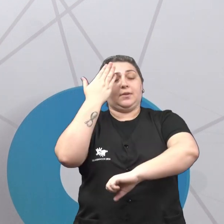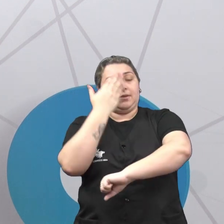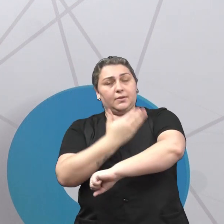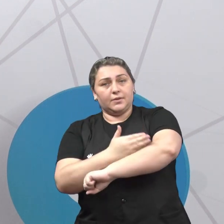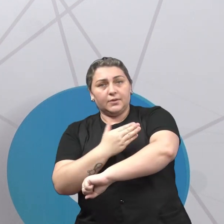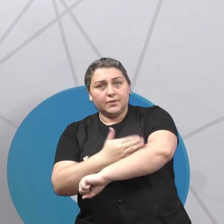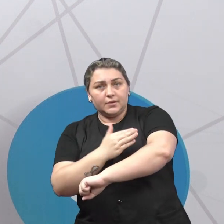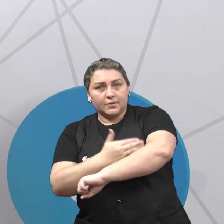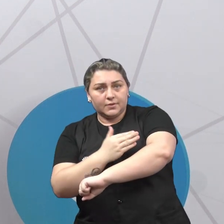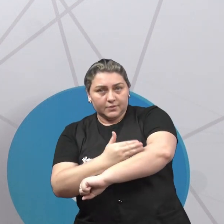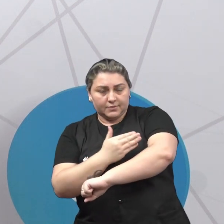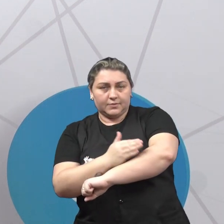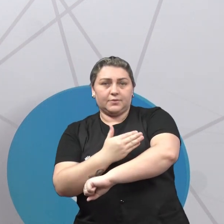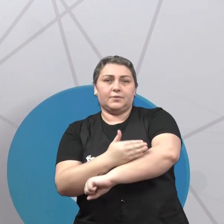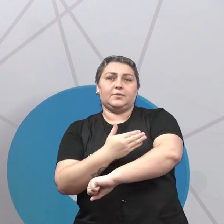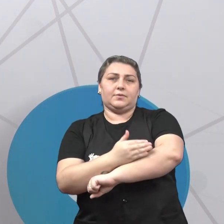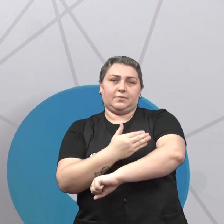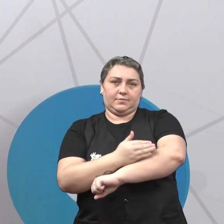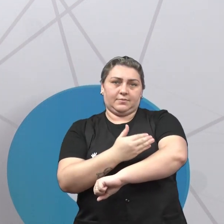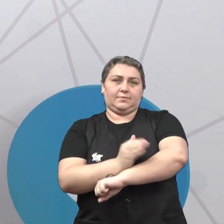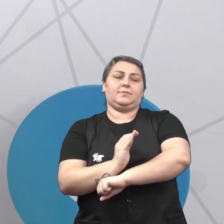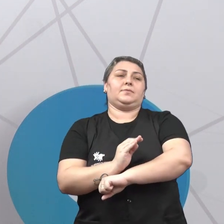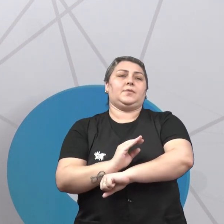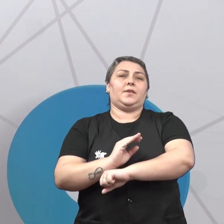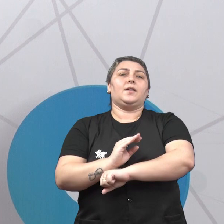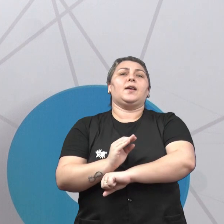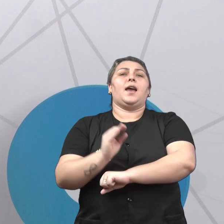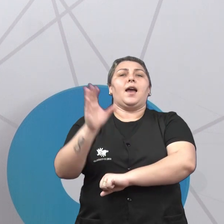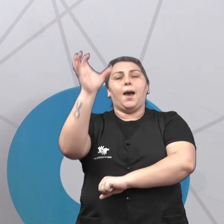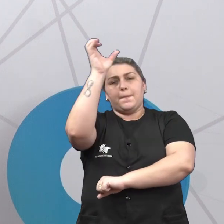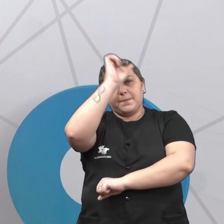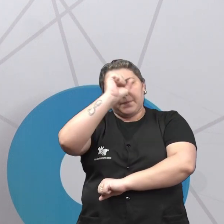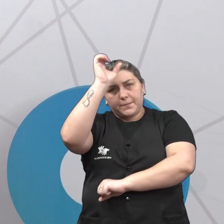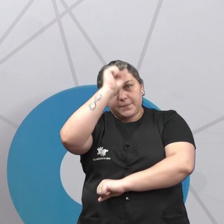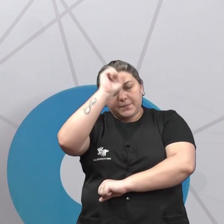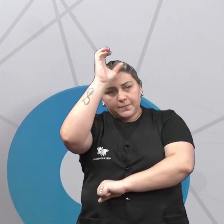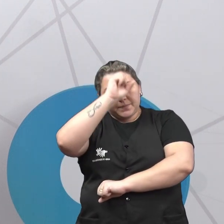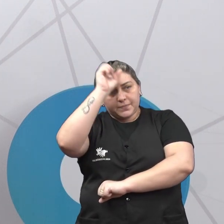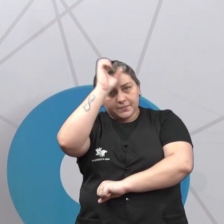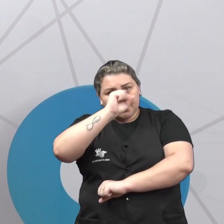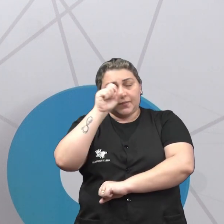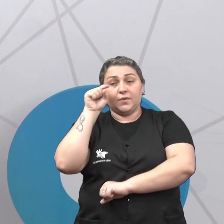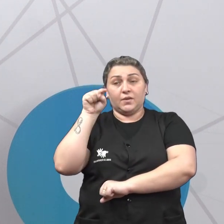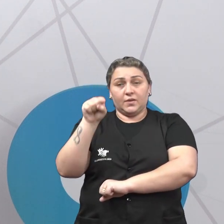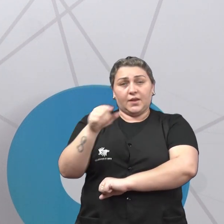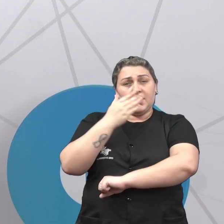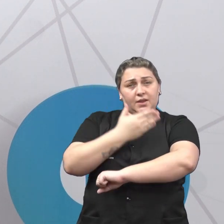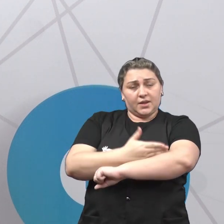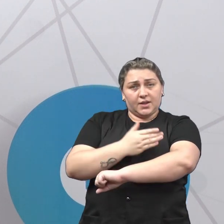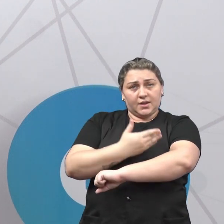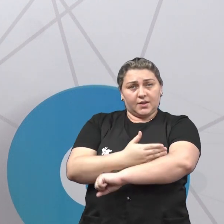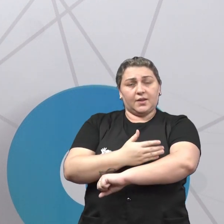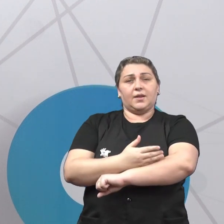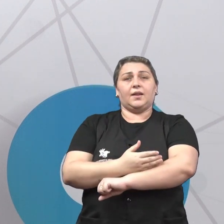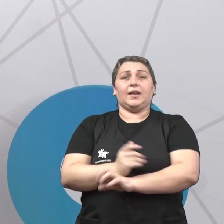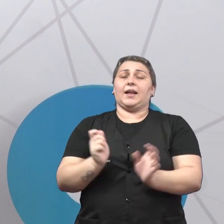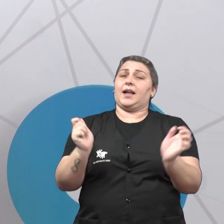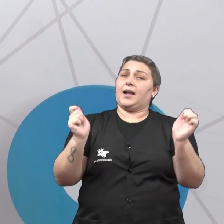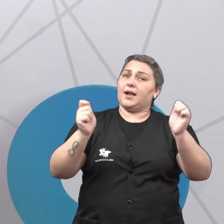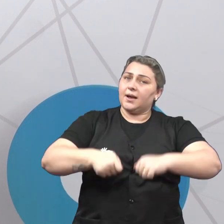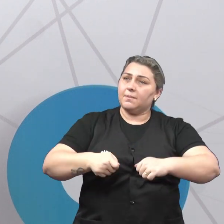demandas vindas externamente, dependendo do que você for fazer, para que você for treinar, ela se torna em uma